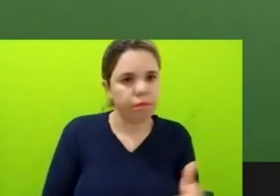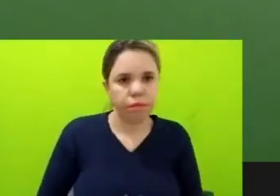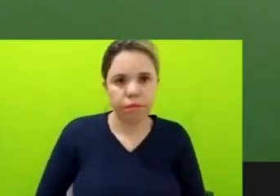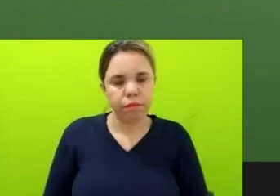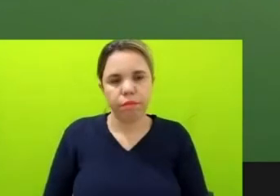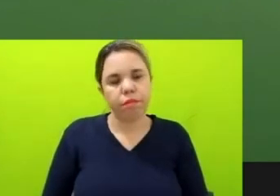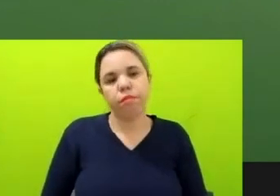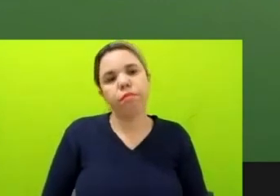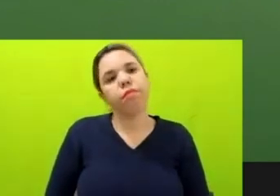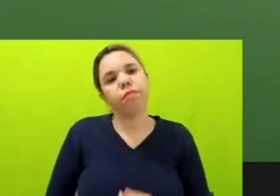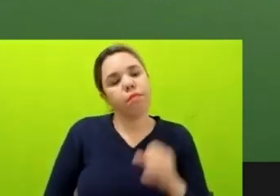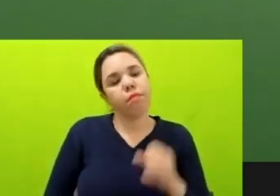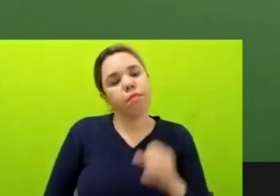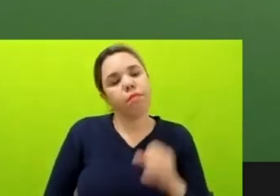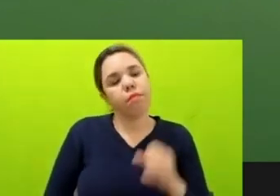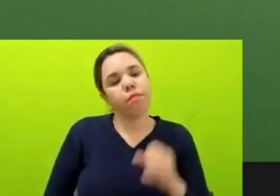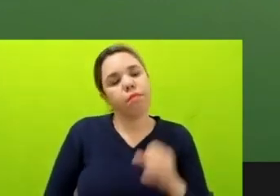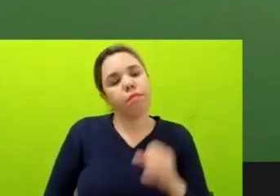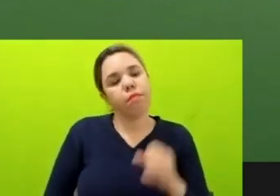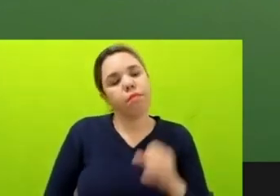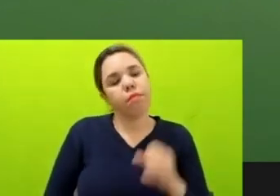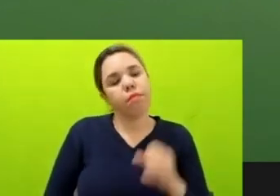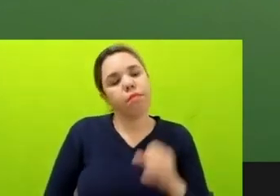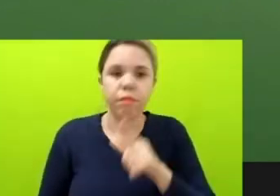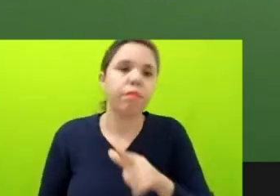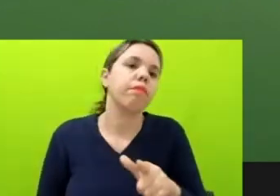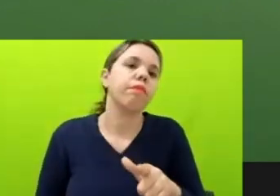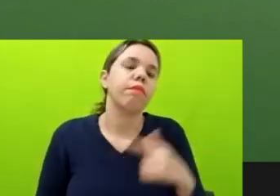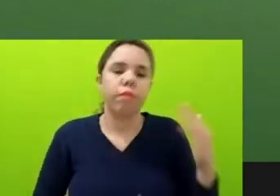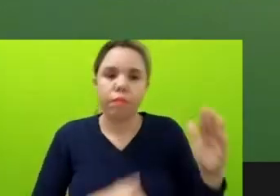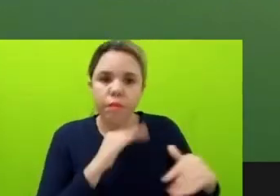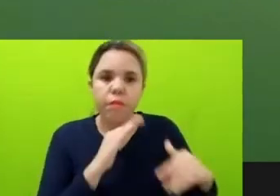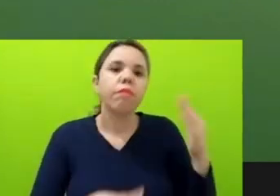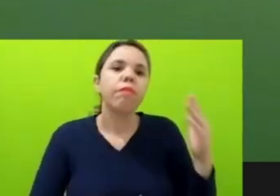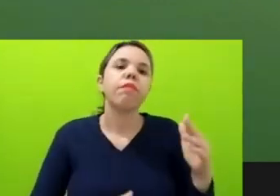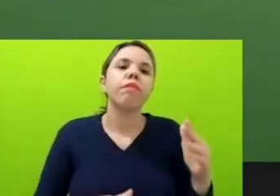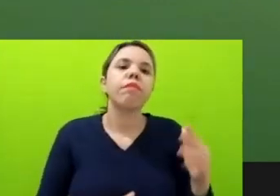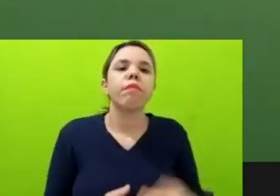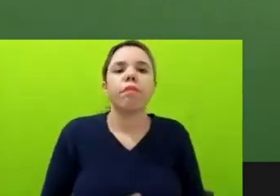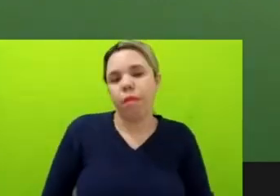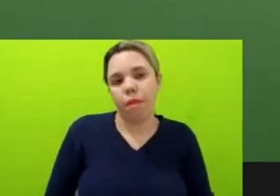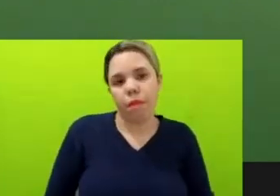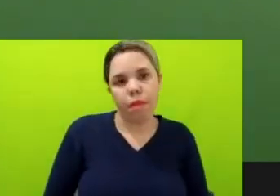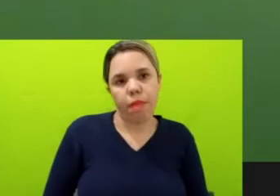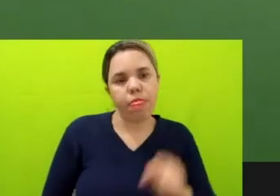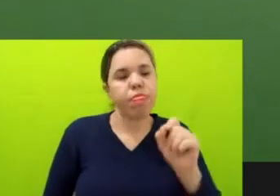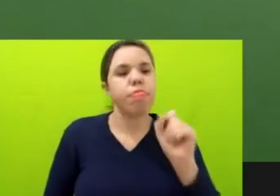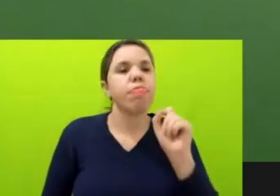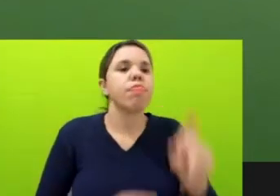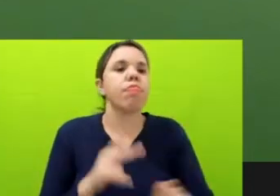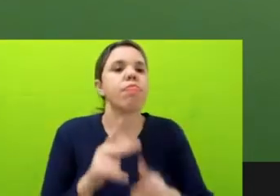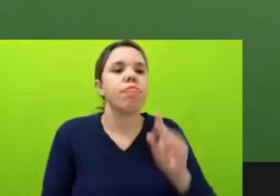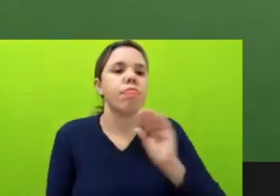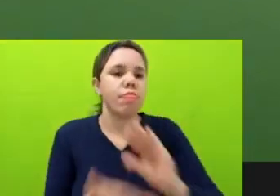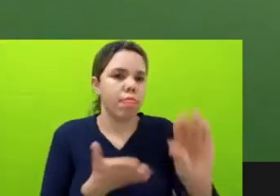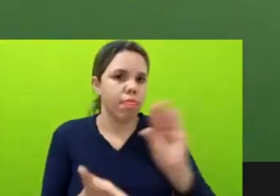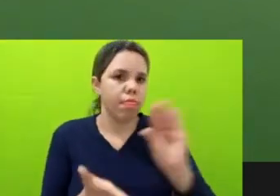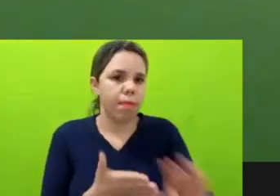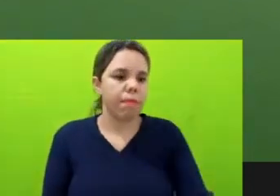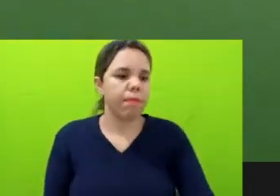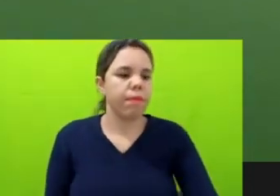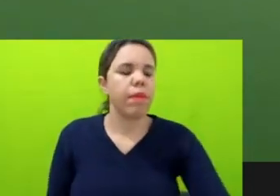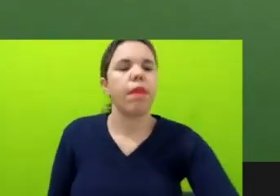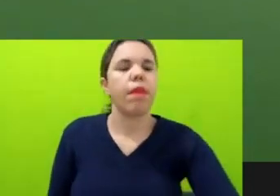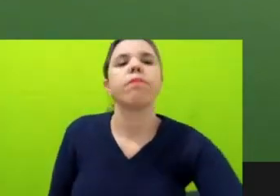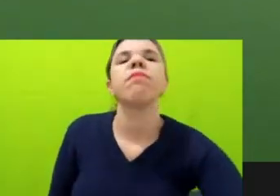como é que eles constroem essas pistas clandestinas, né, e quem são as pessoas que investem nesse conteúdo. Durante a pandemia, nós